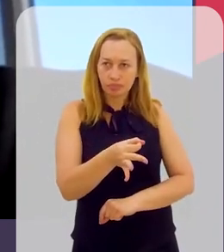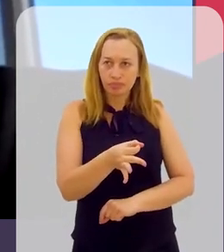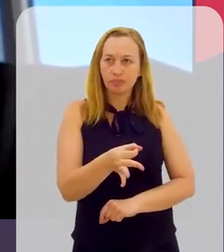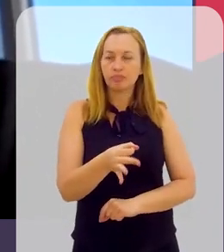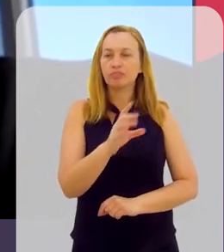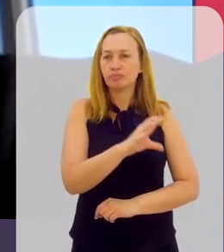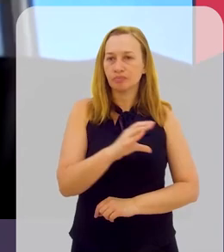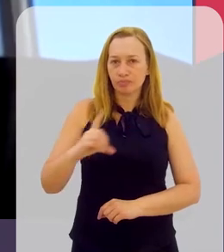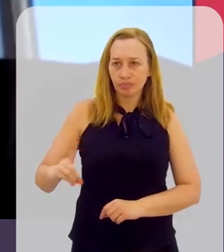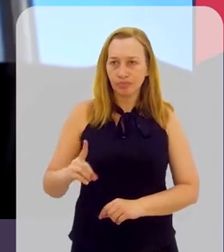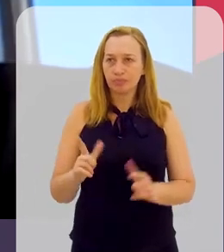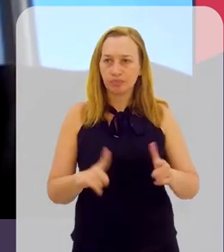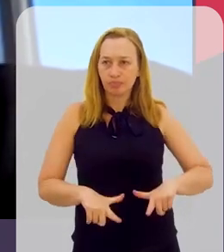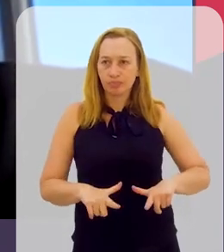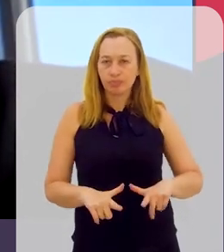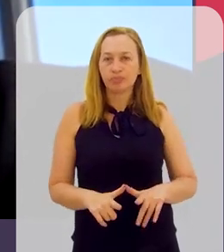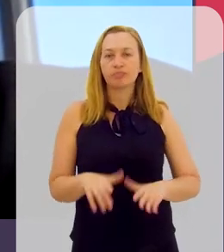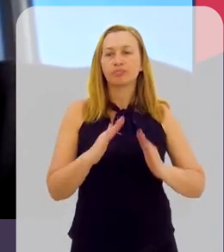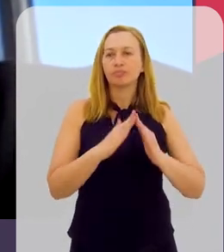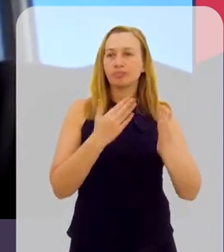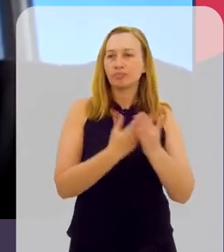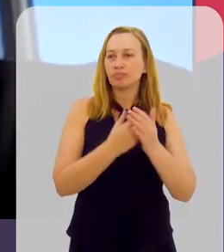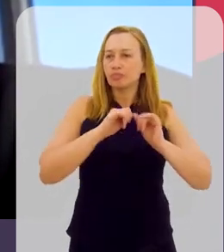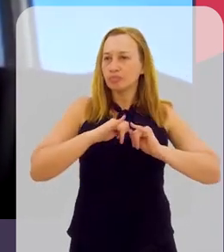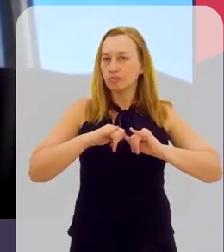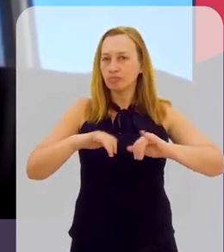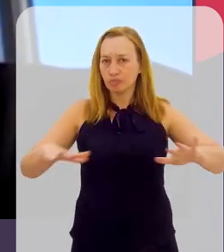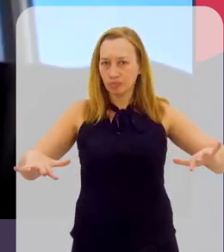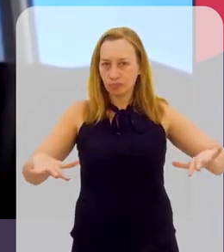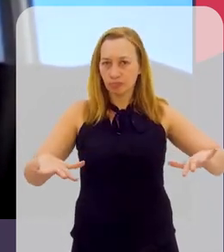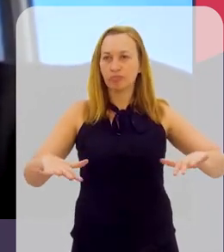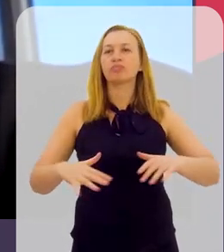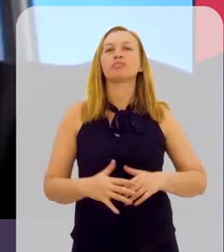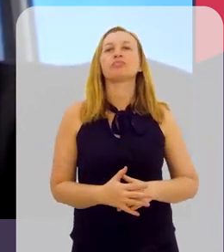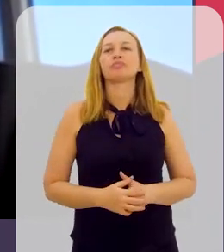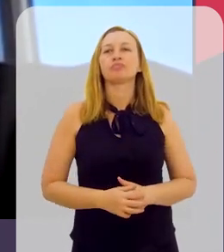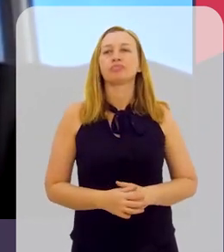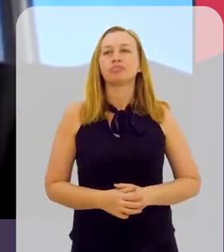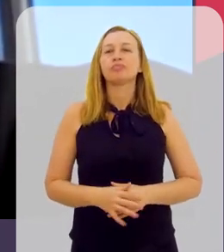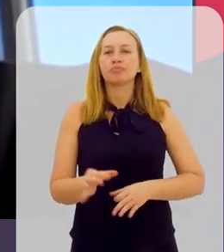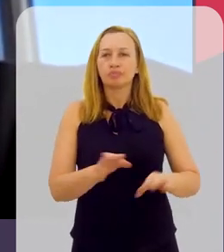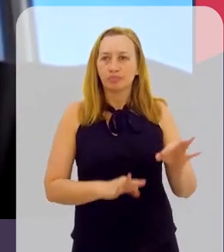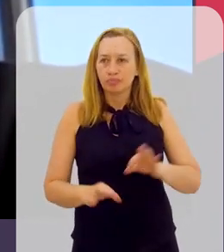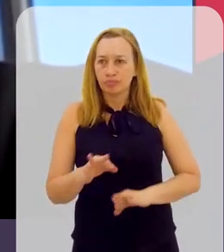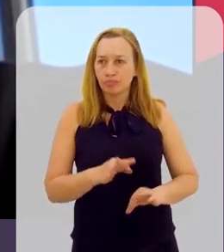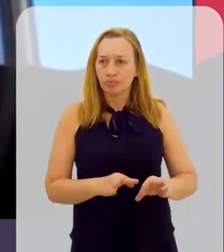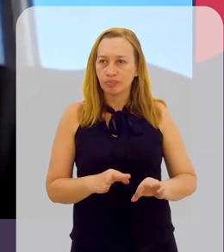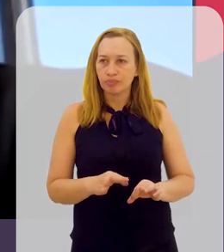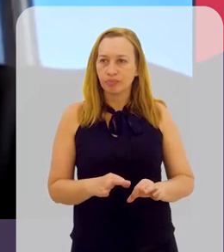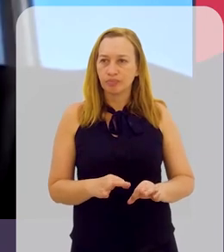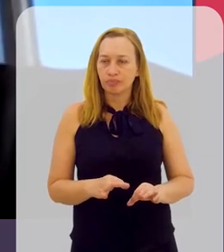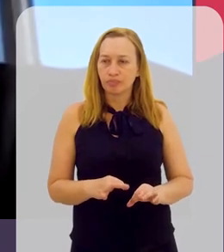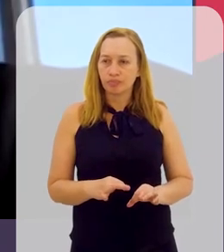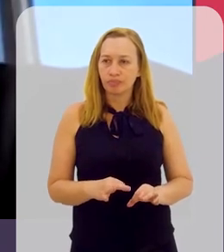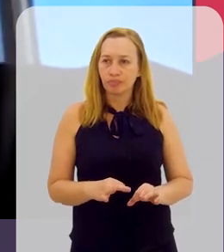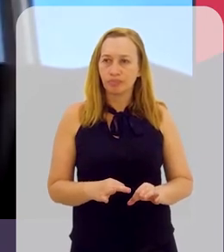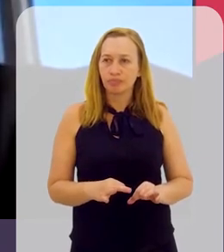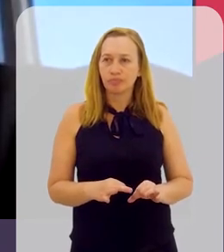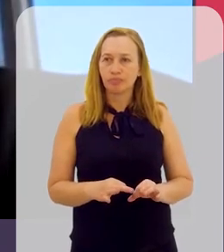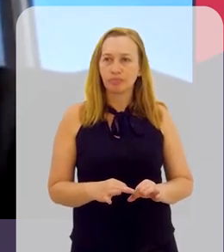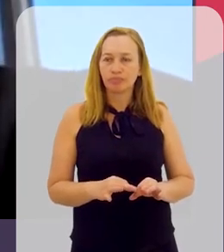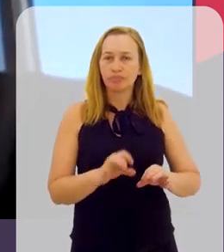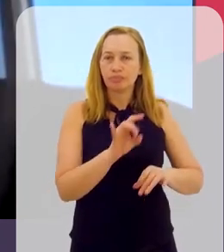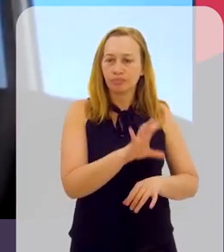pelos coordenadores, então a escola divulgou o projeto nas